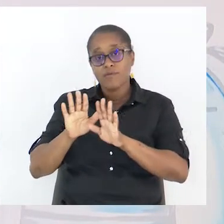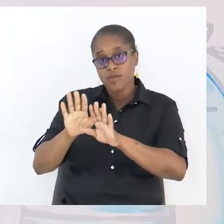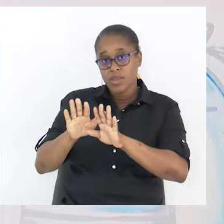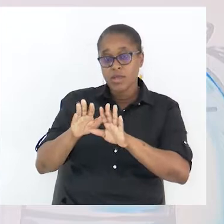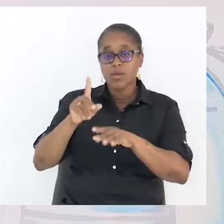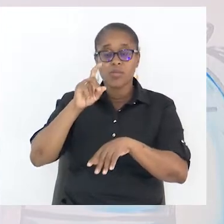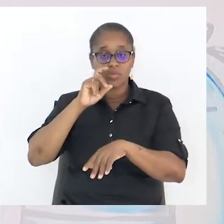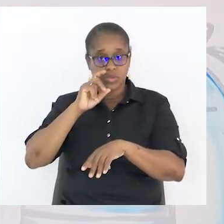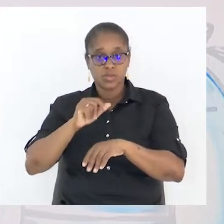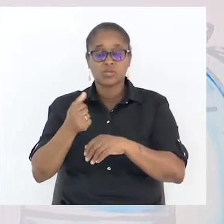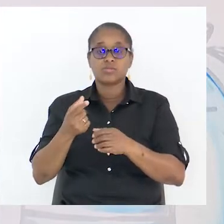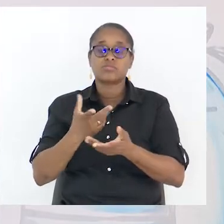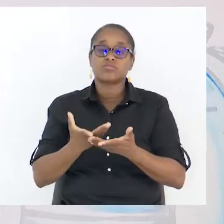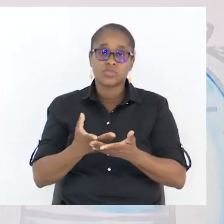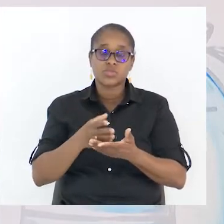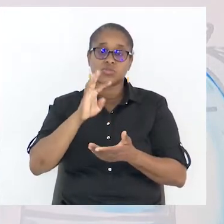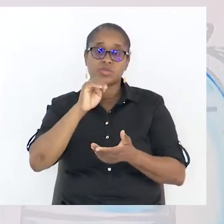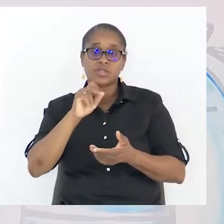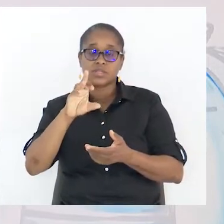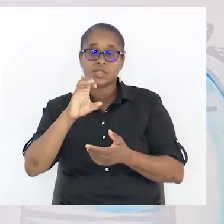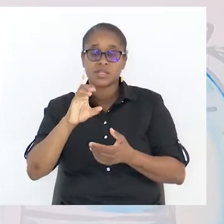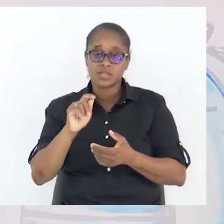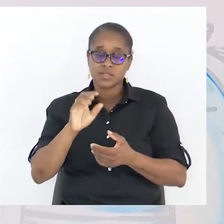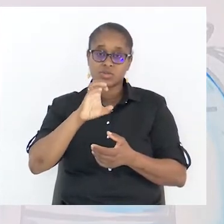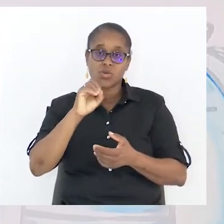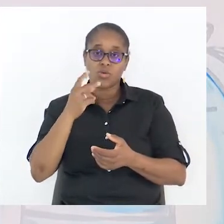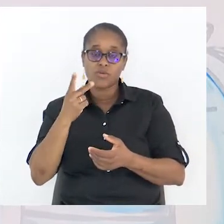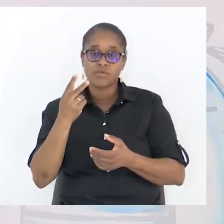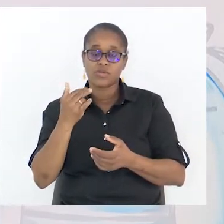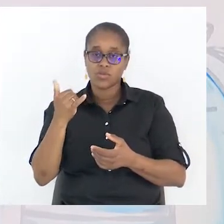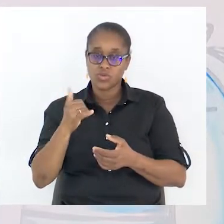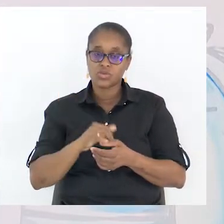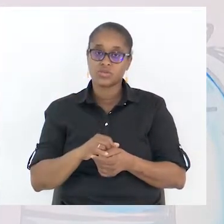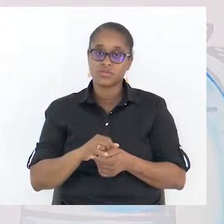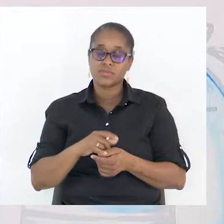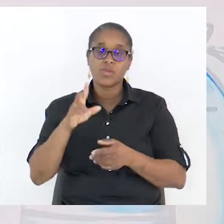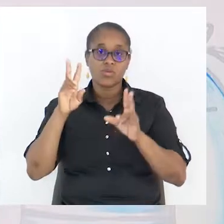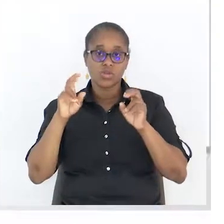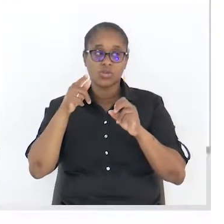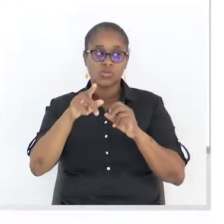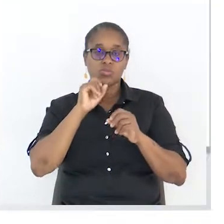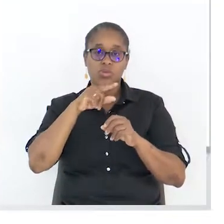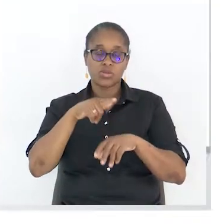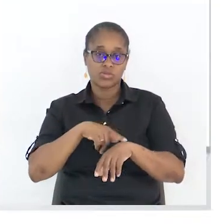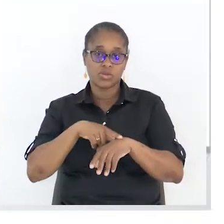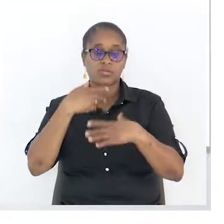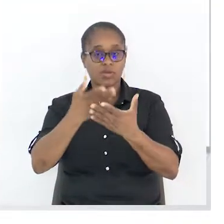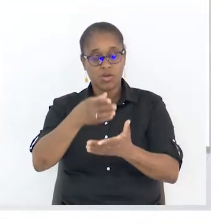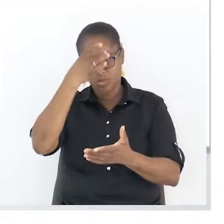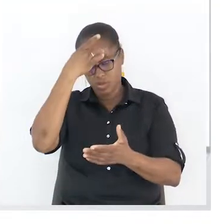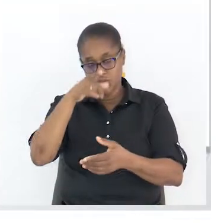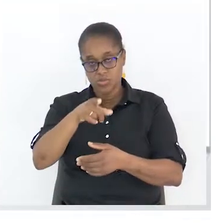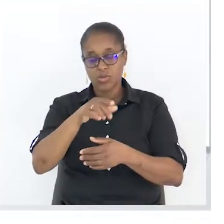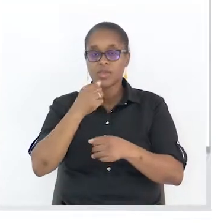-CoV-2. É um tema que tu podes, neste momento, dar a tua opinião. Trabalhar com. Características